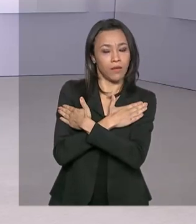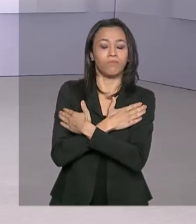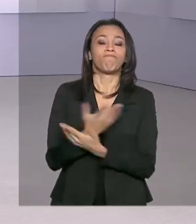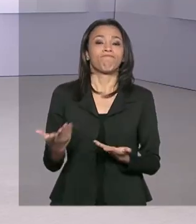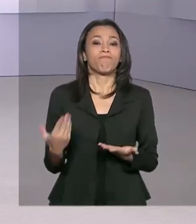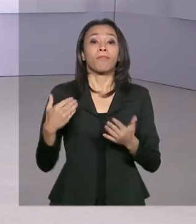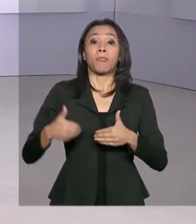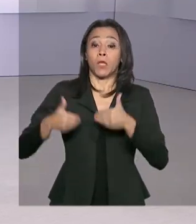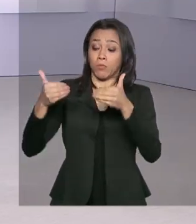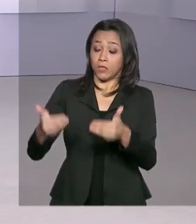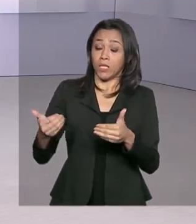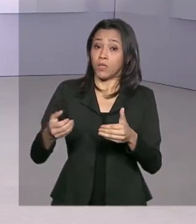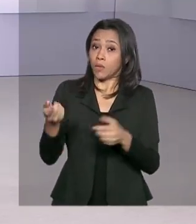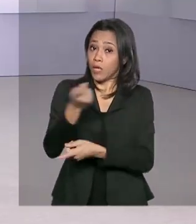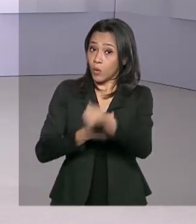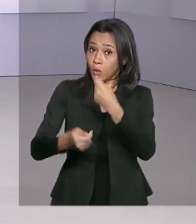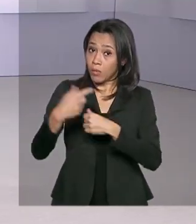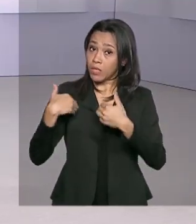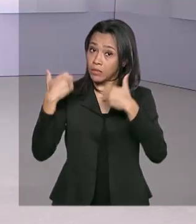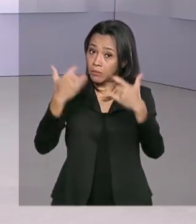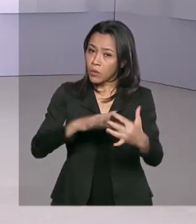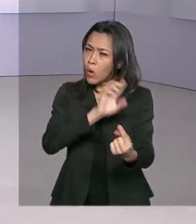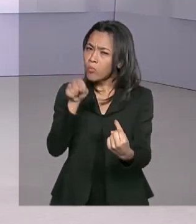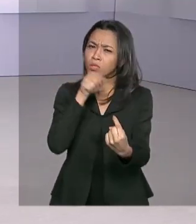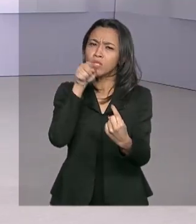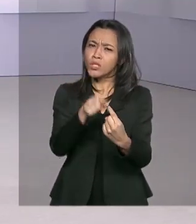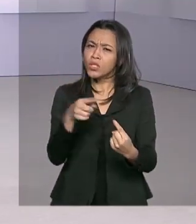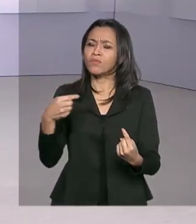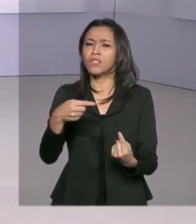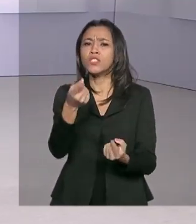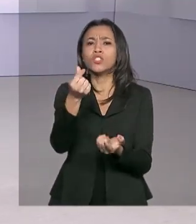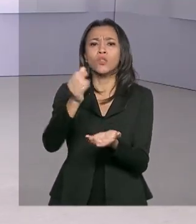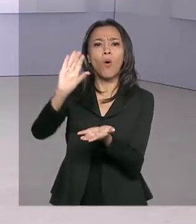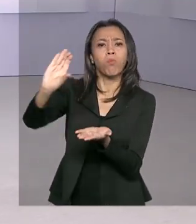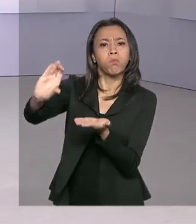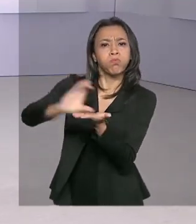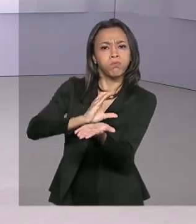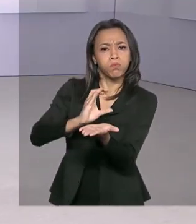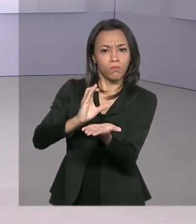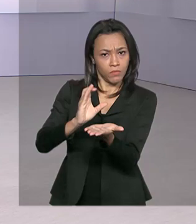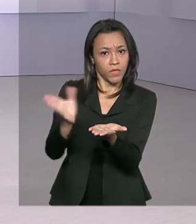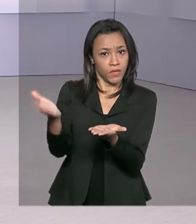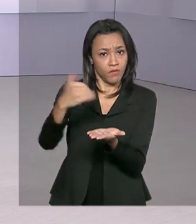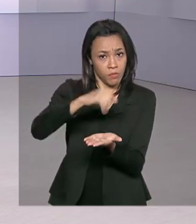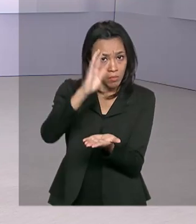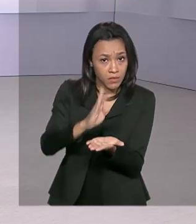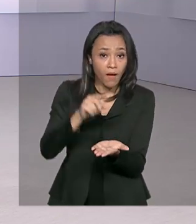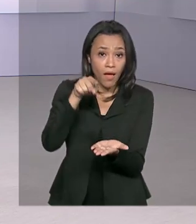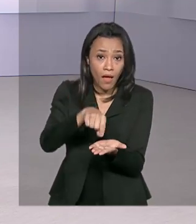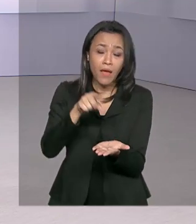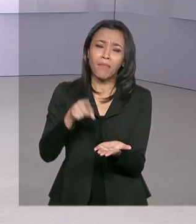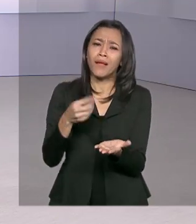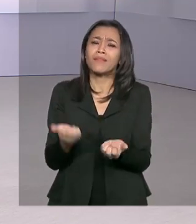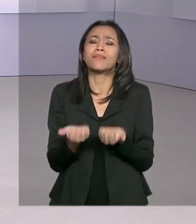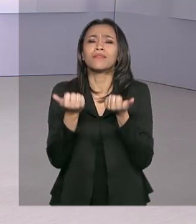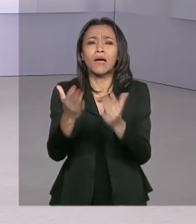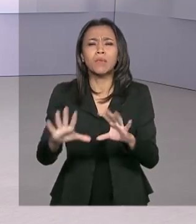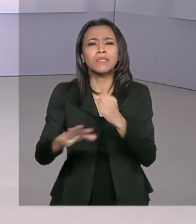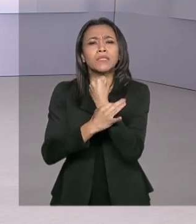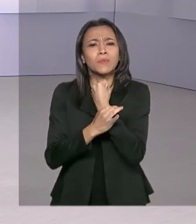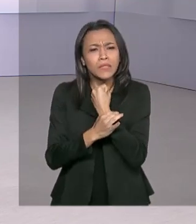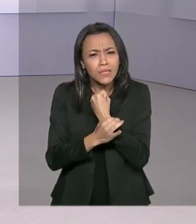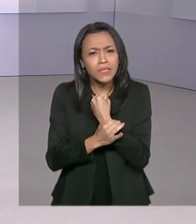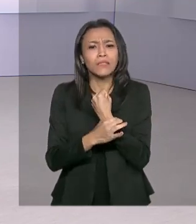Ministério da Economia, objetivo dessas operações de crédito externo é contribuir para assegurar níveis mínimos de bem